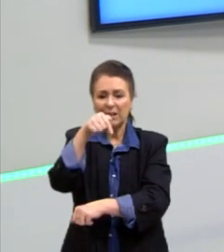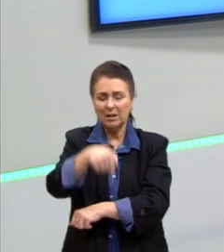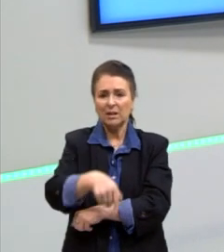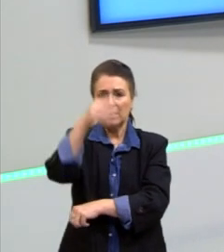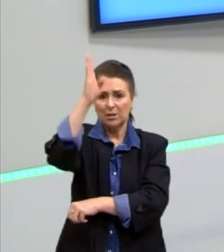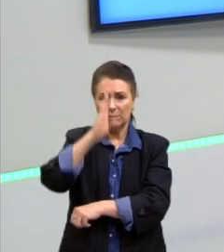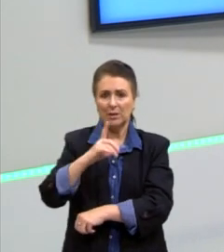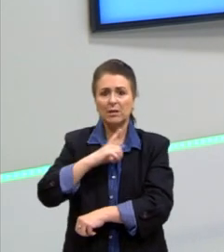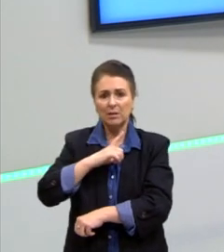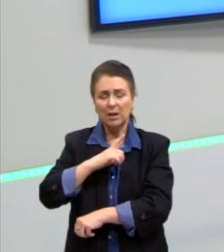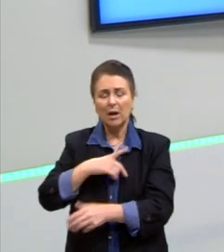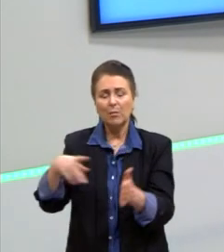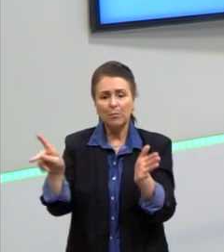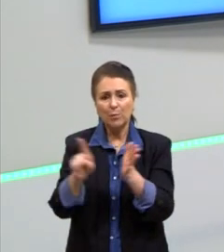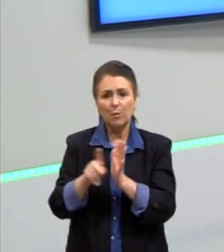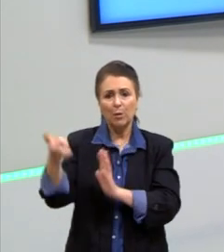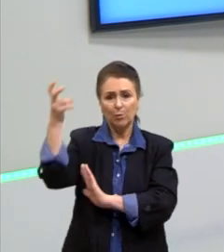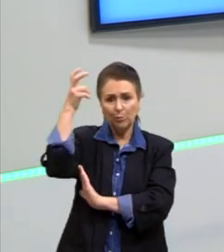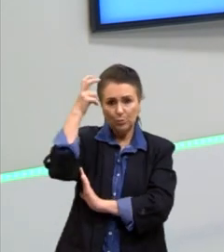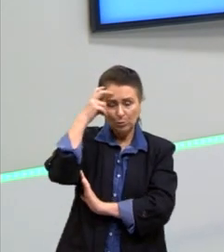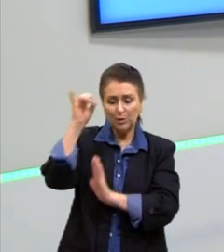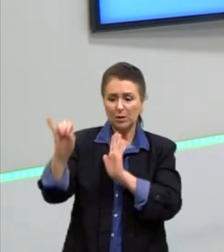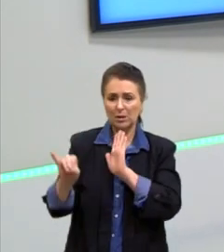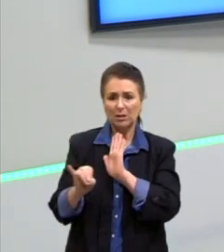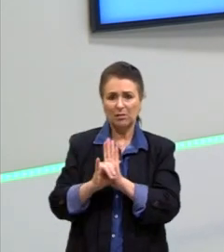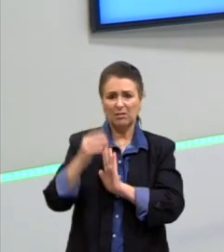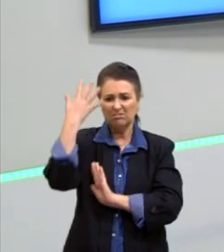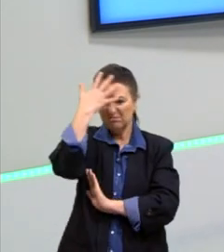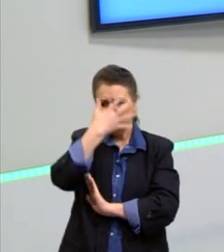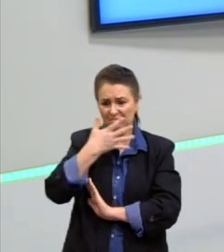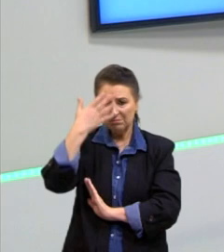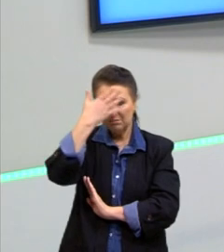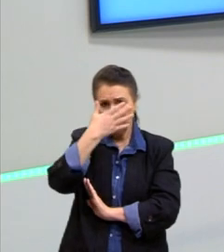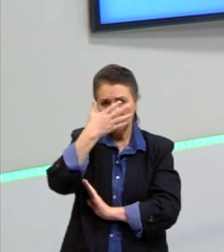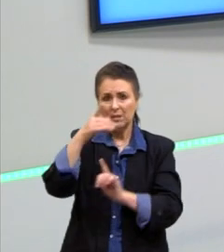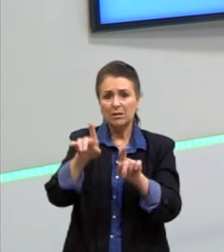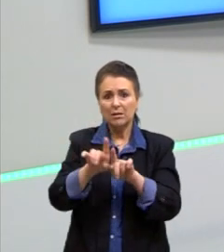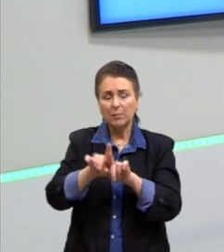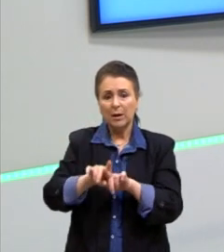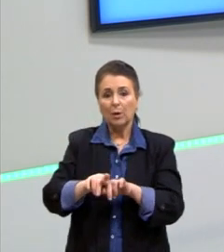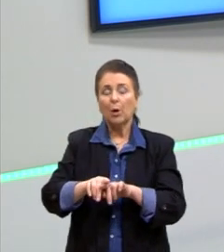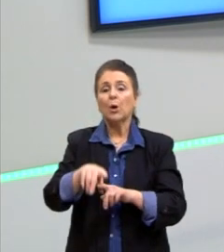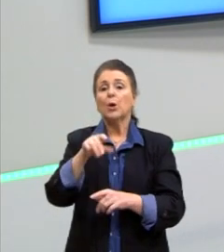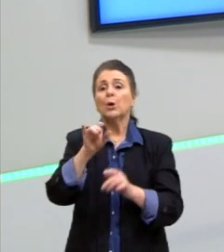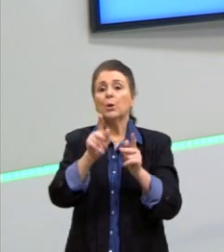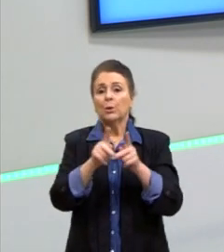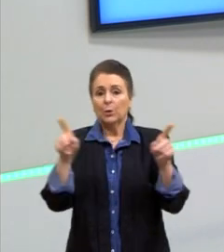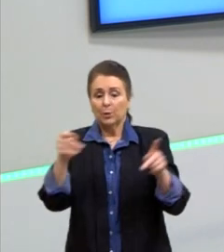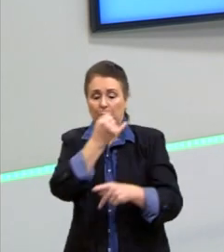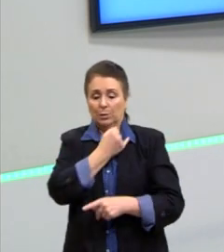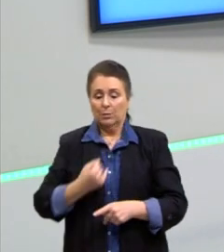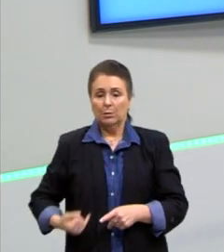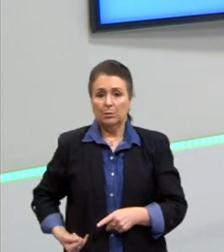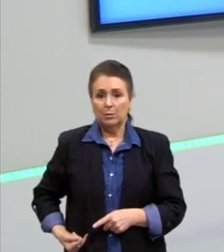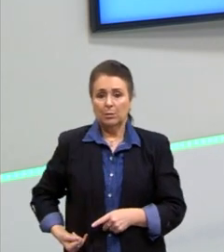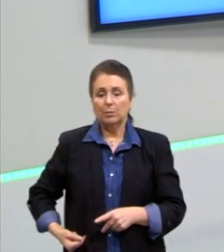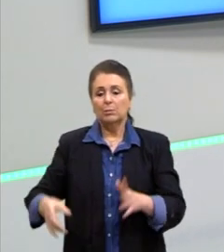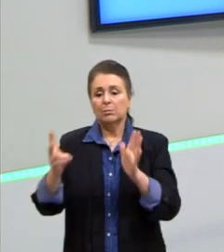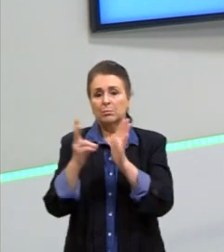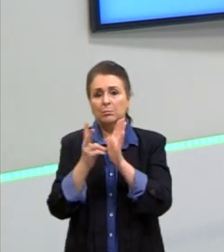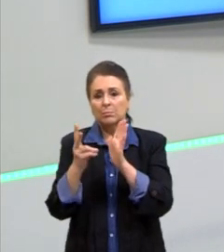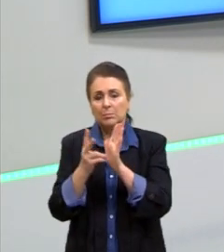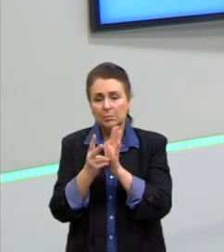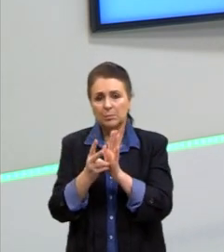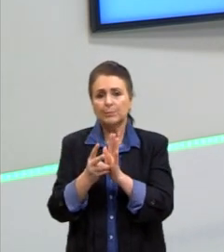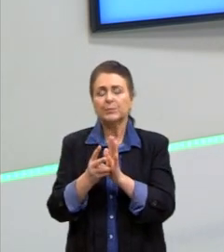cultura e a sua identidade apagada. E isso também aconteceu durante o período imperial. Os indígenas sofriam